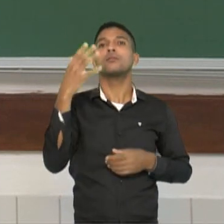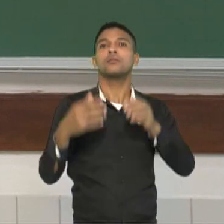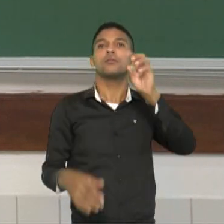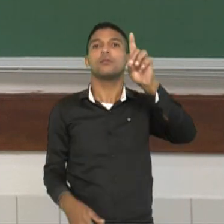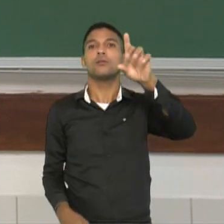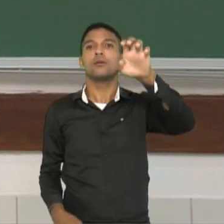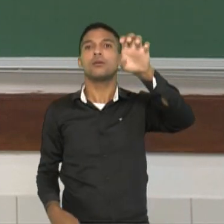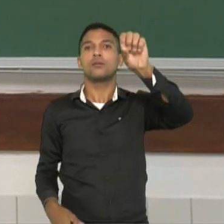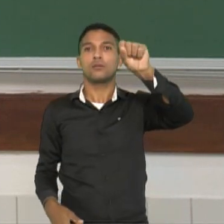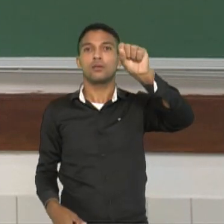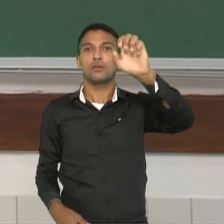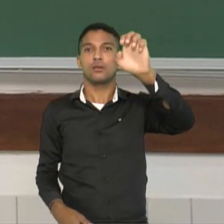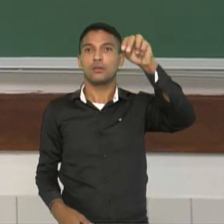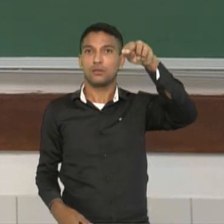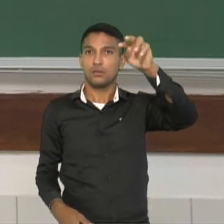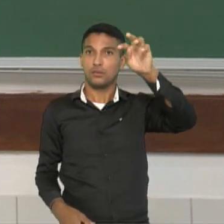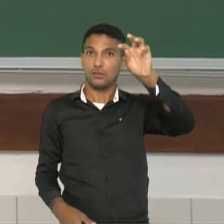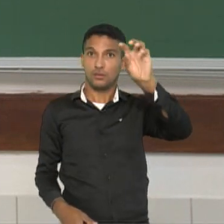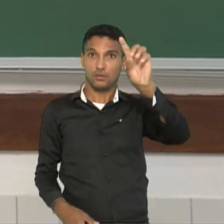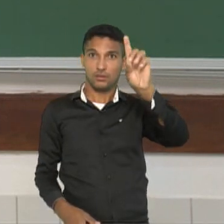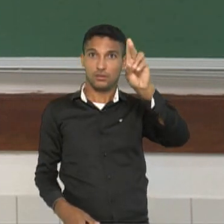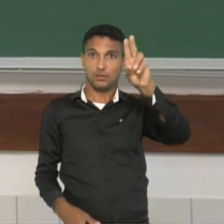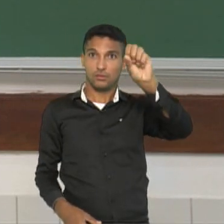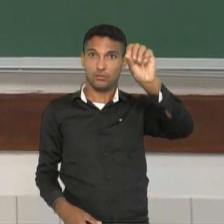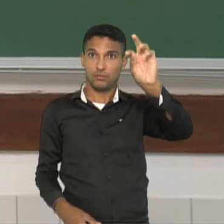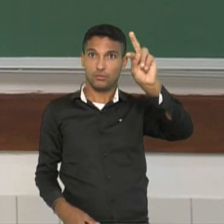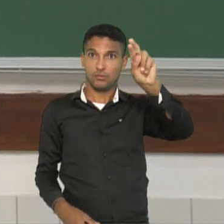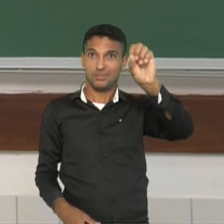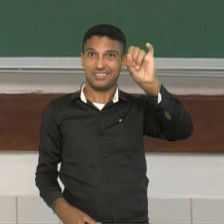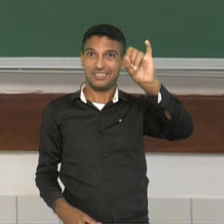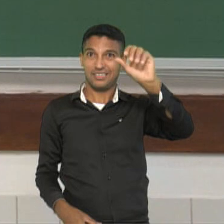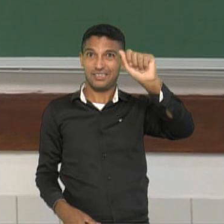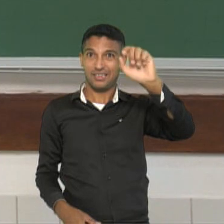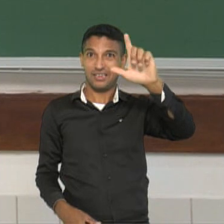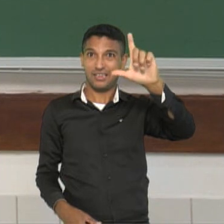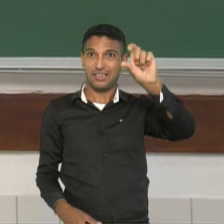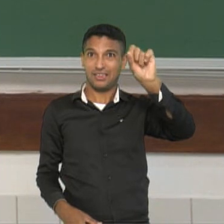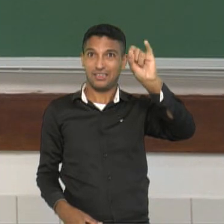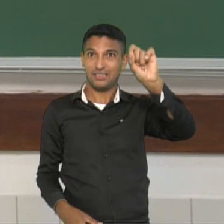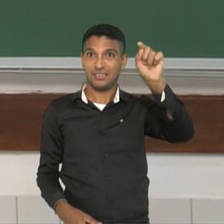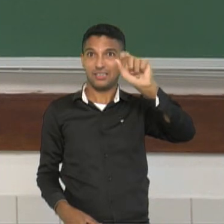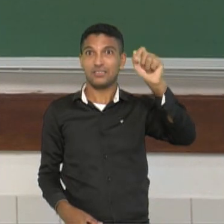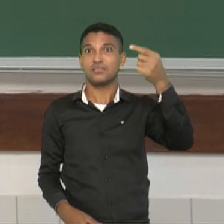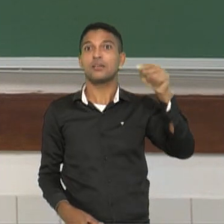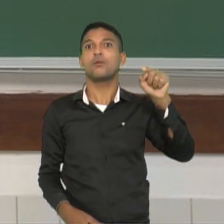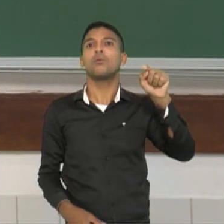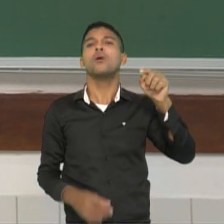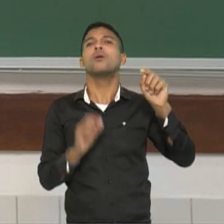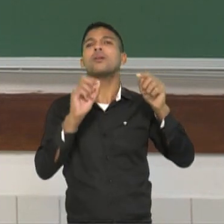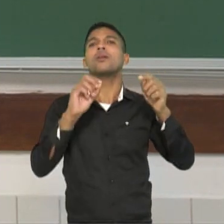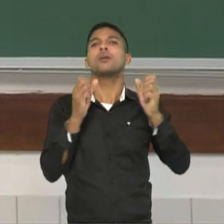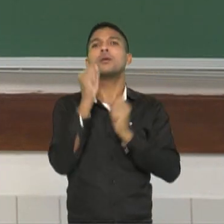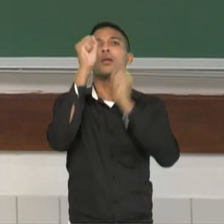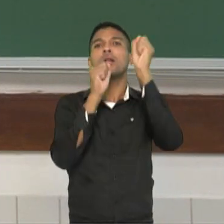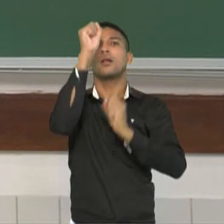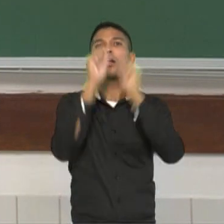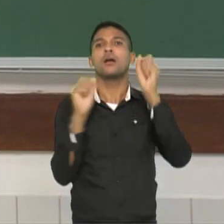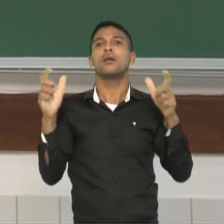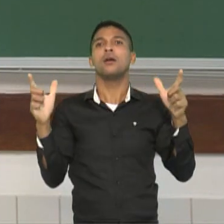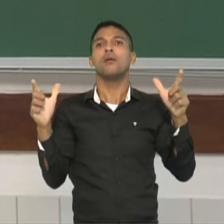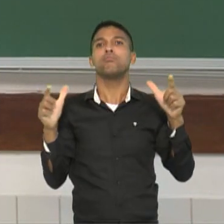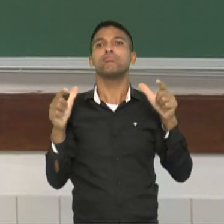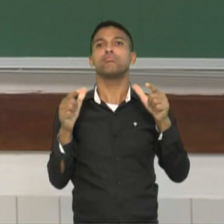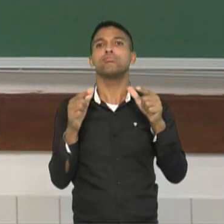percebemos que muitas vezes falta investimento e uma atenção também para essa atividade industrial. Então,